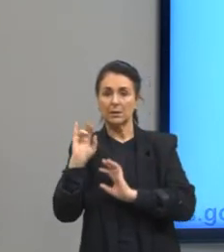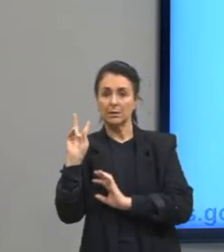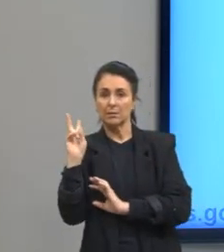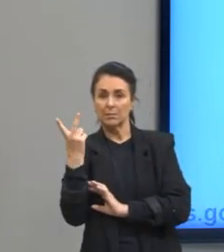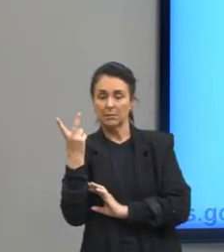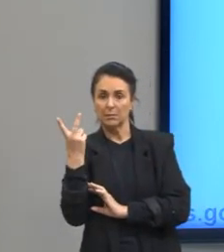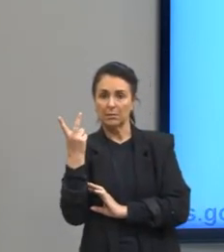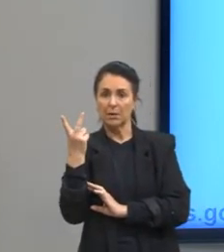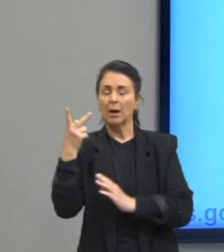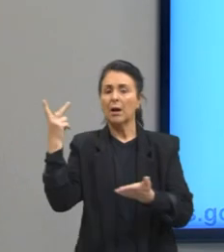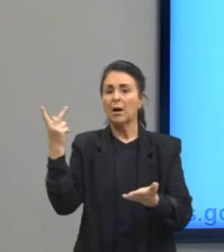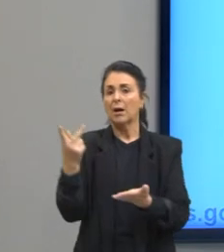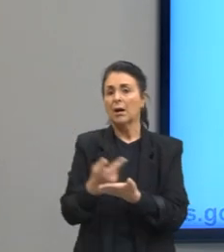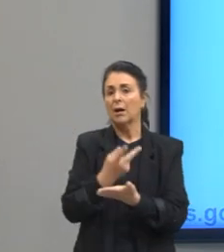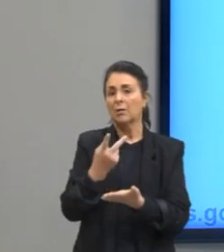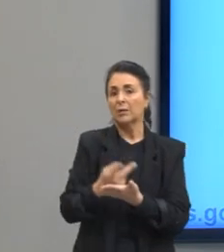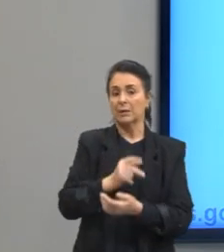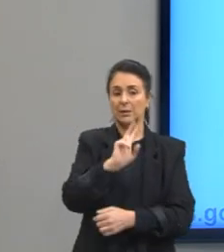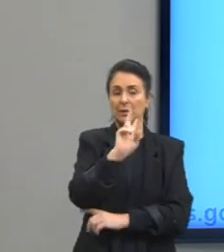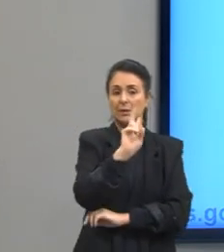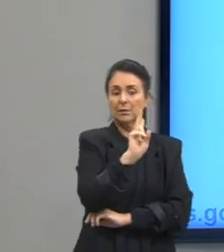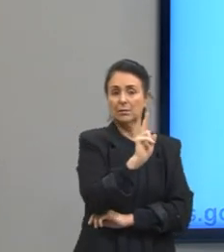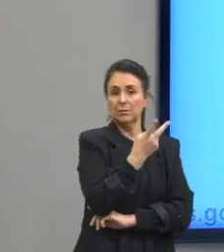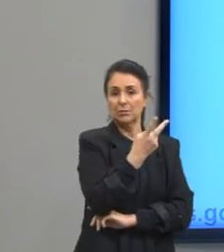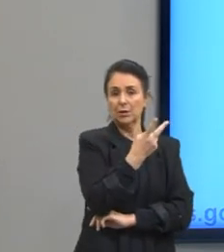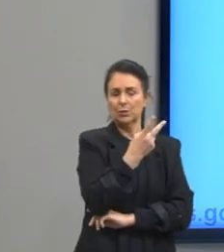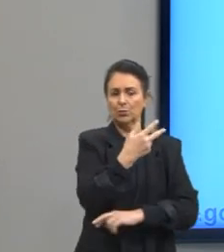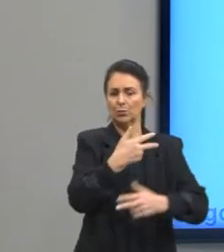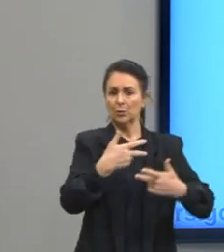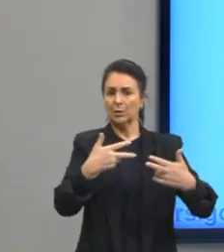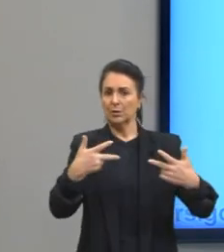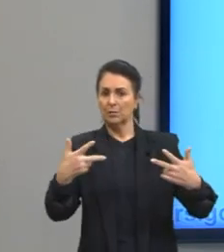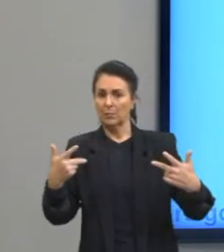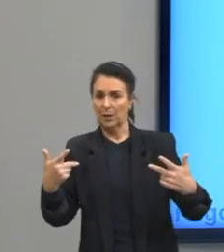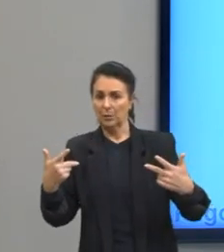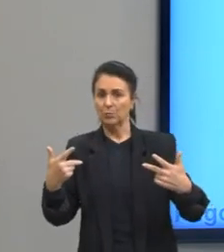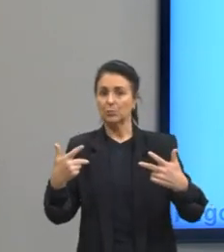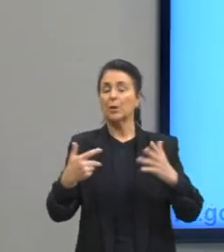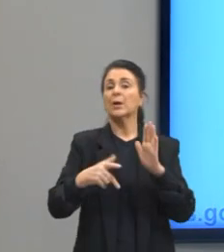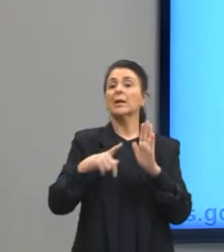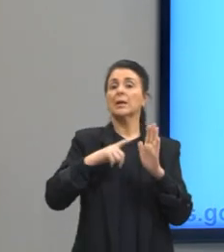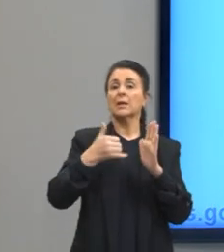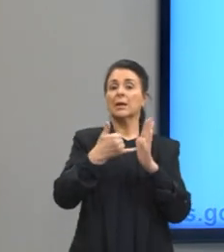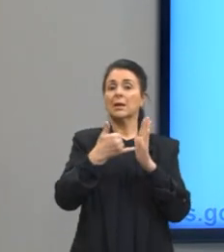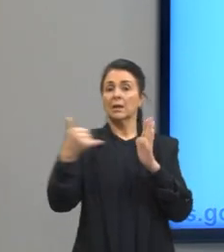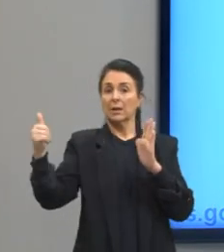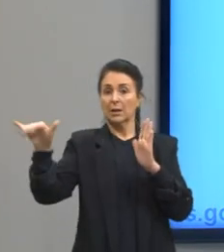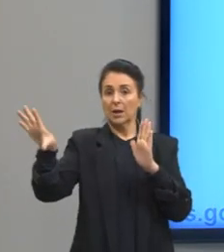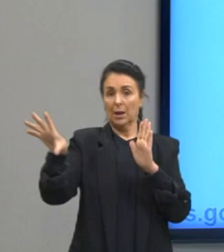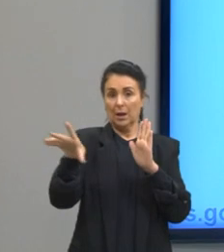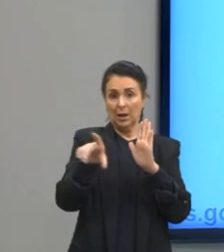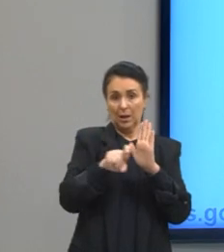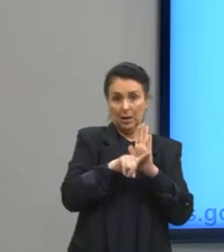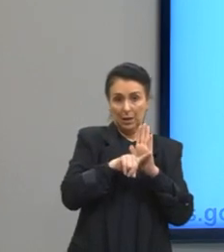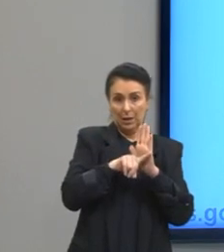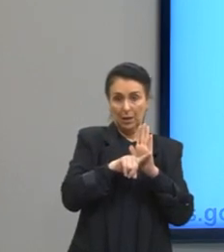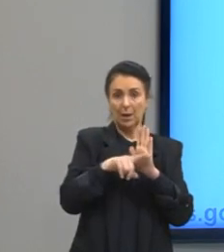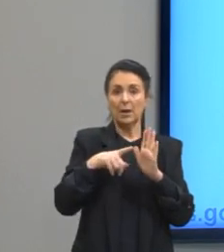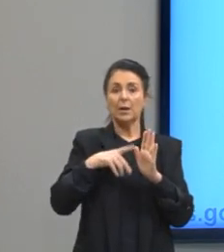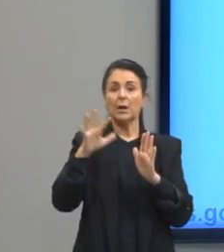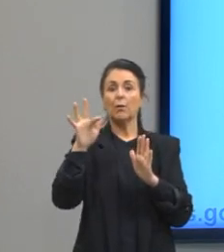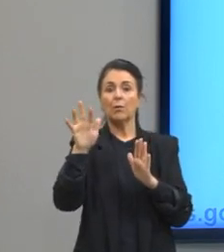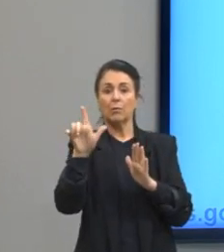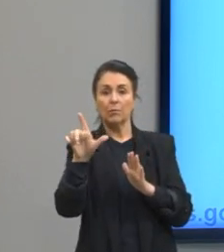hidrogênio. Acontece entre o hidrogênio e elementos fortemente eletronegativos, que é o flúor, o oxigênio e o